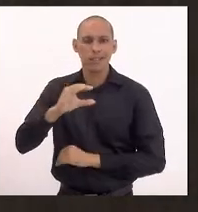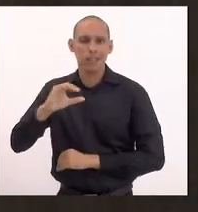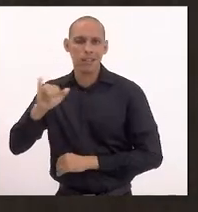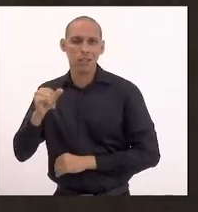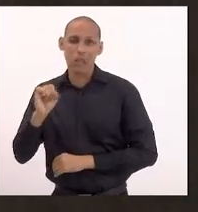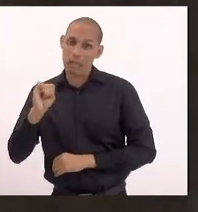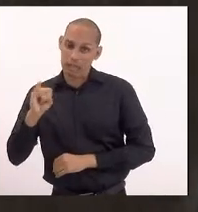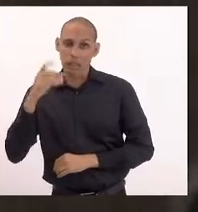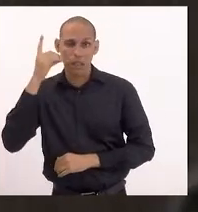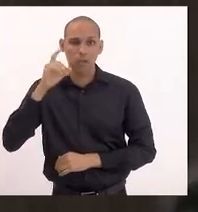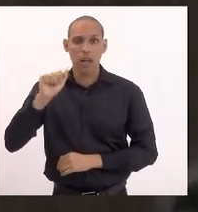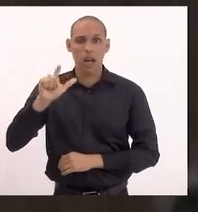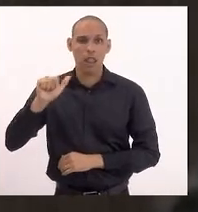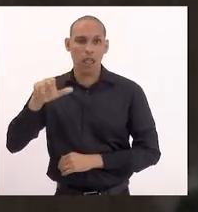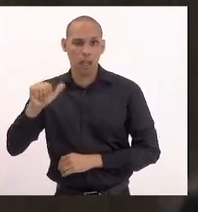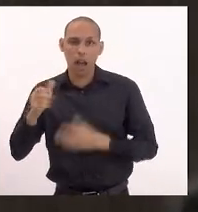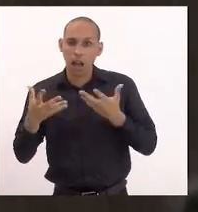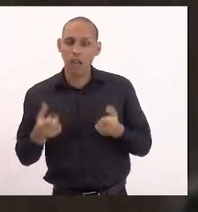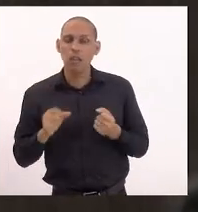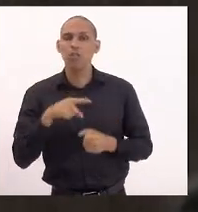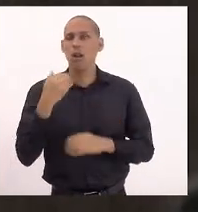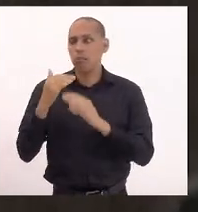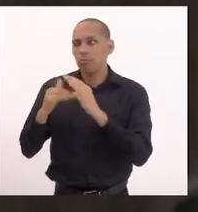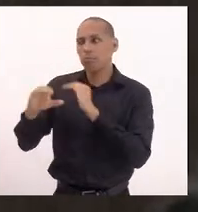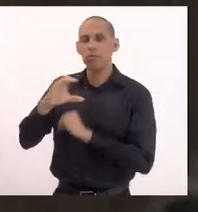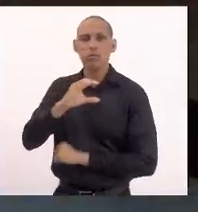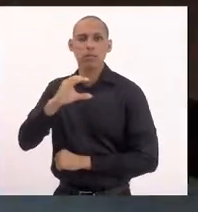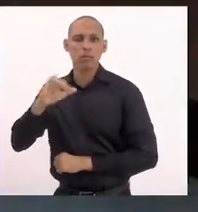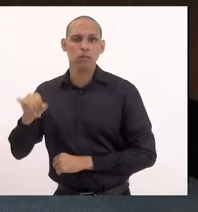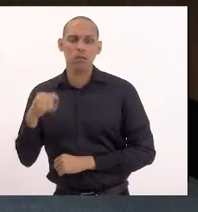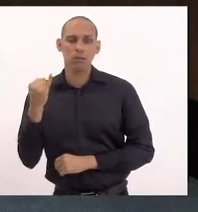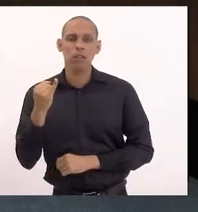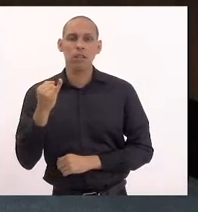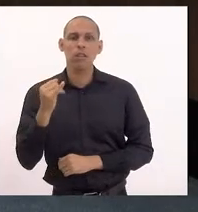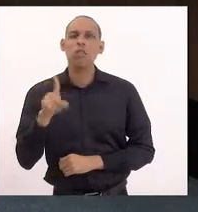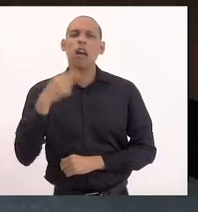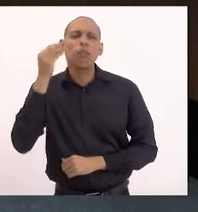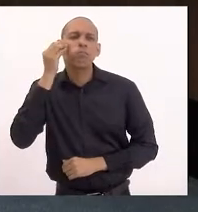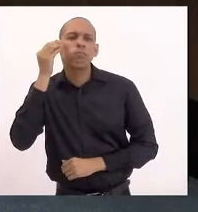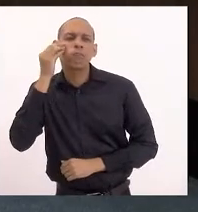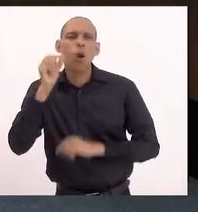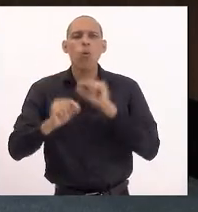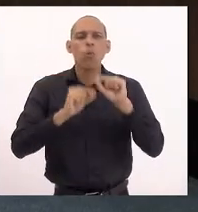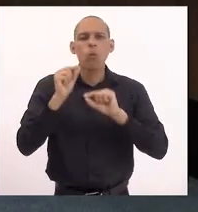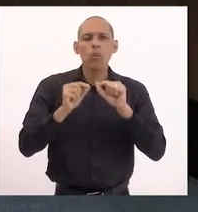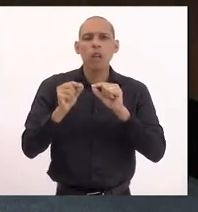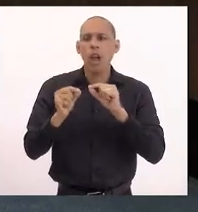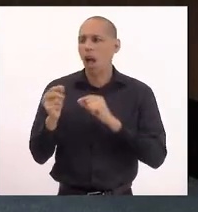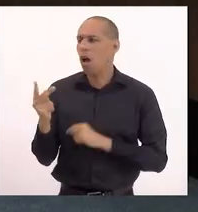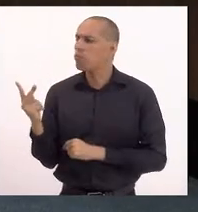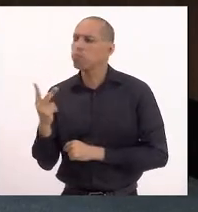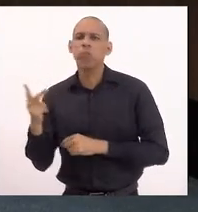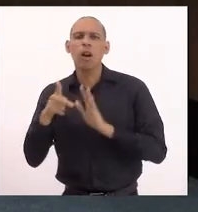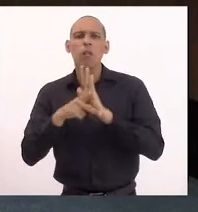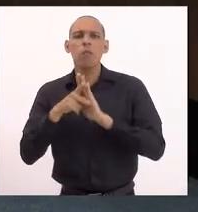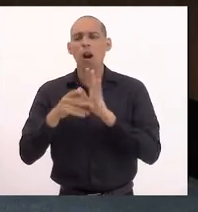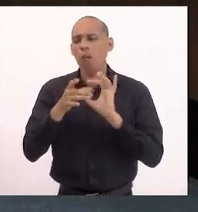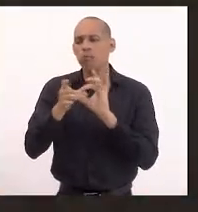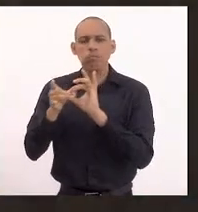deputada Alana concordar, remetemos à CCJ para tentar ver se tem um contorno entre os dois projetos.